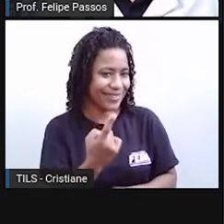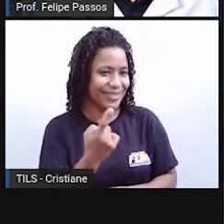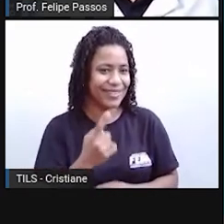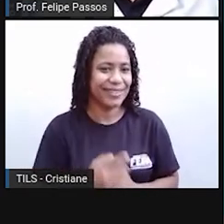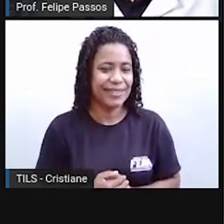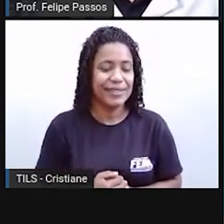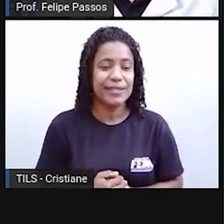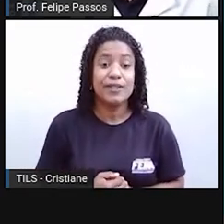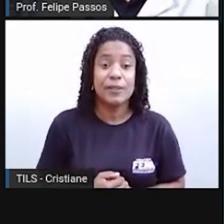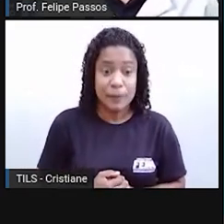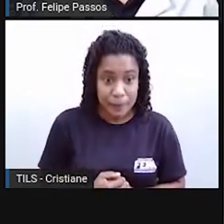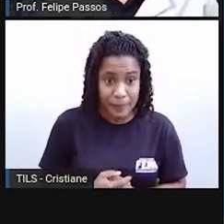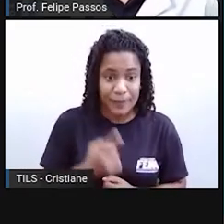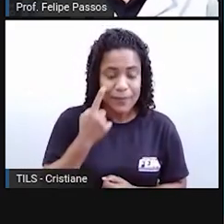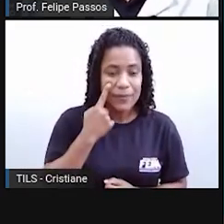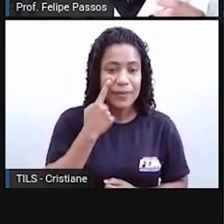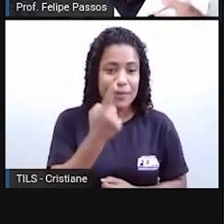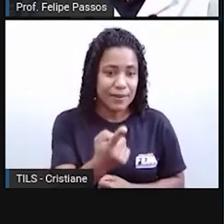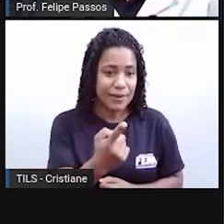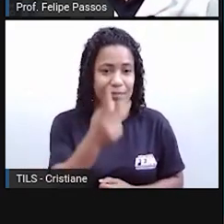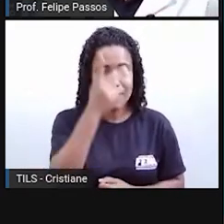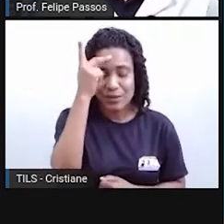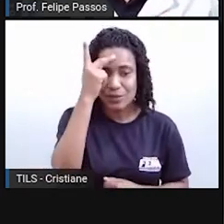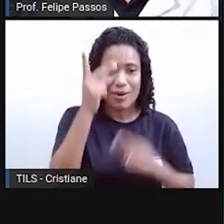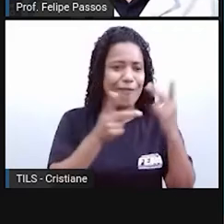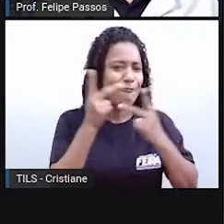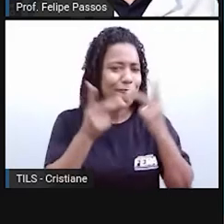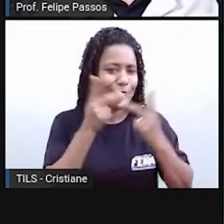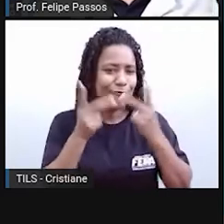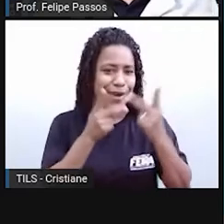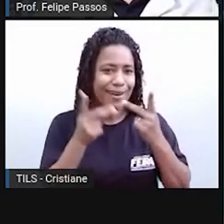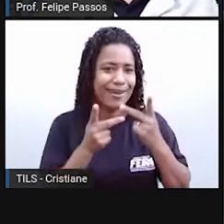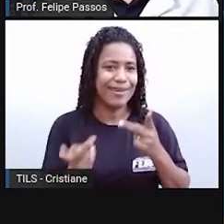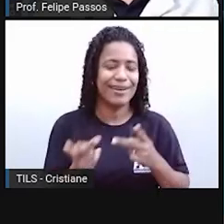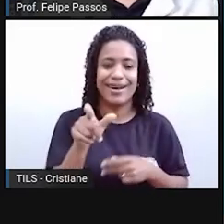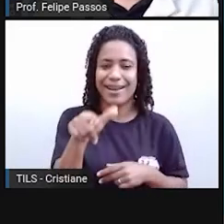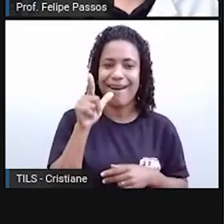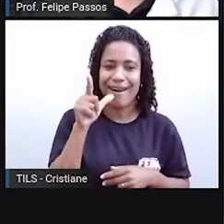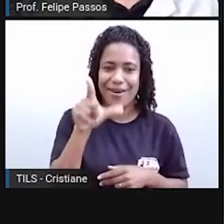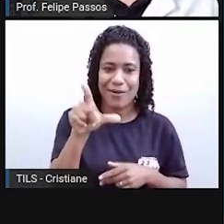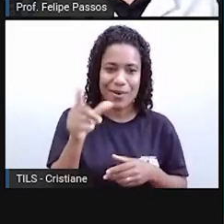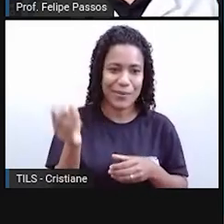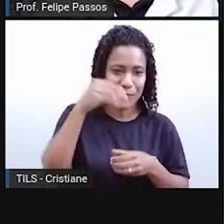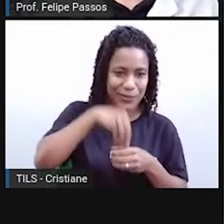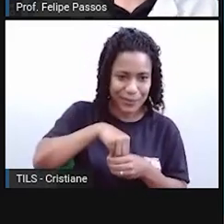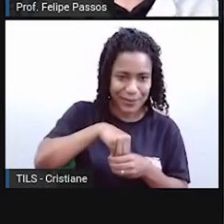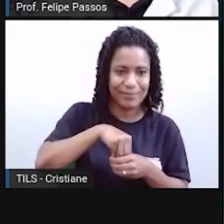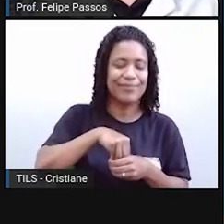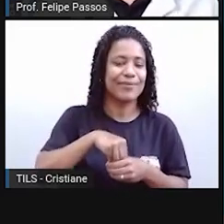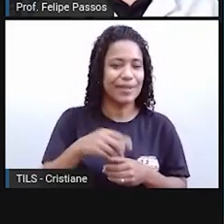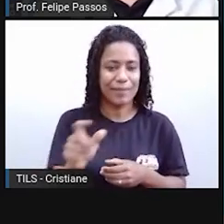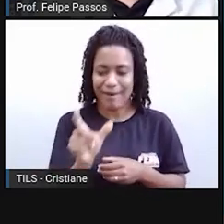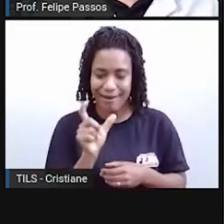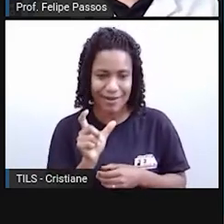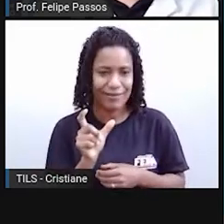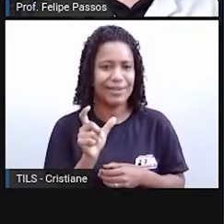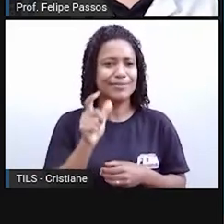como a gente viu, né? O falante faz a língua. Se, por acaso, essa palavra começa a ser repetida, repetida,